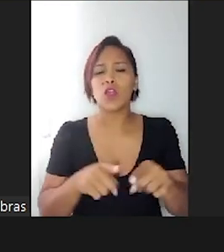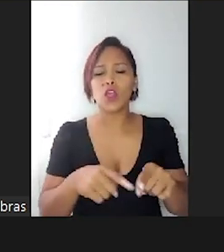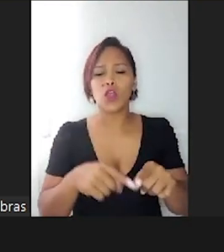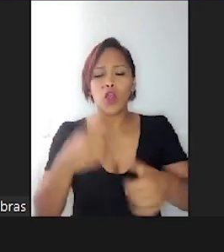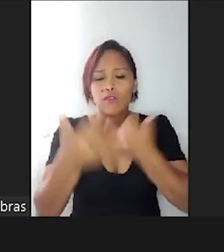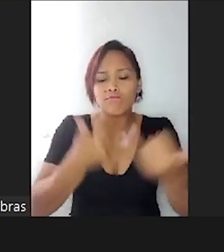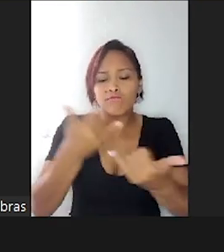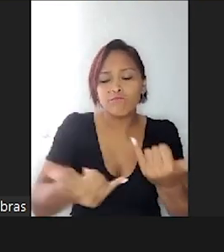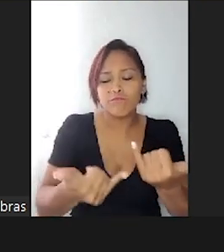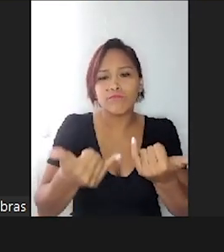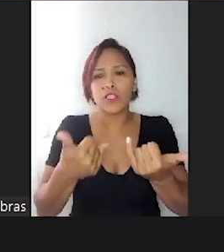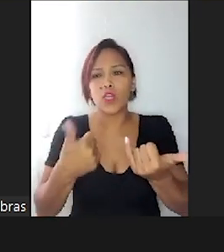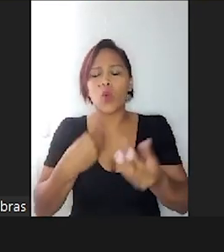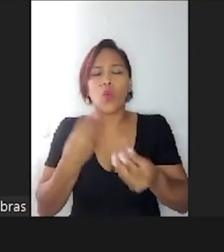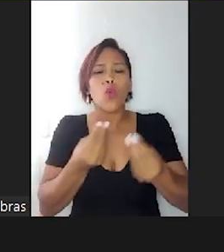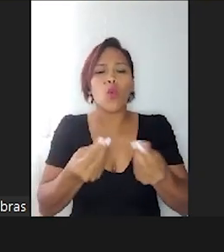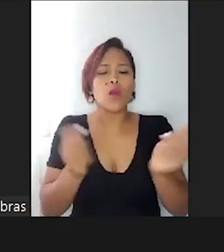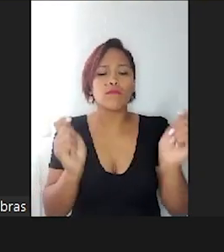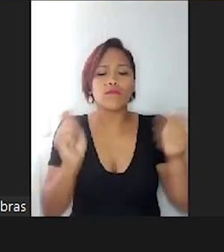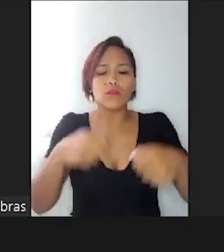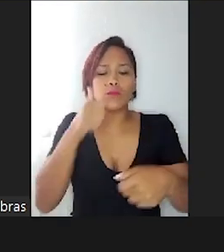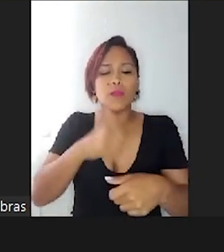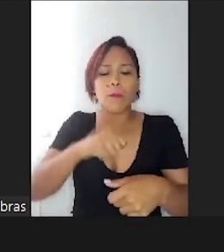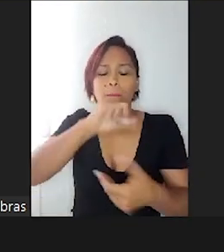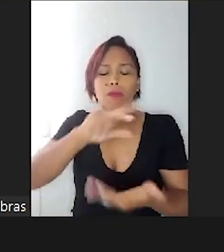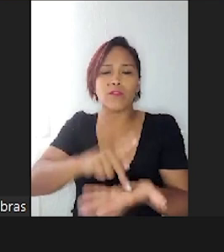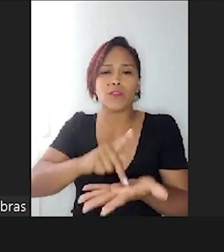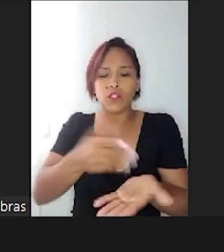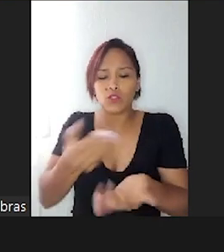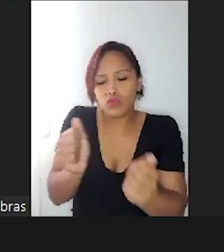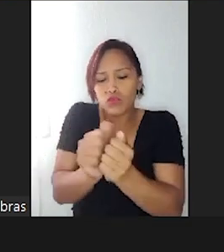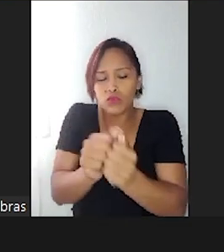eu vou ser mãe dele? E aquilo é colocado com tanta